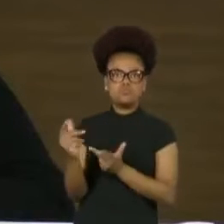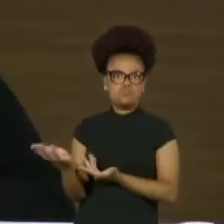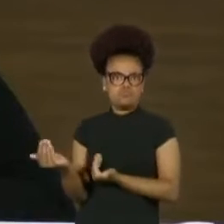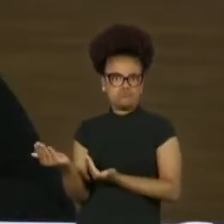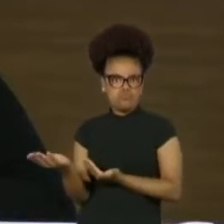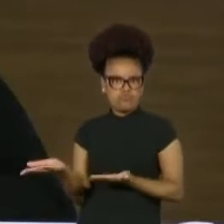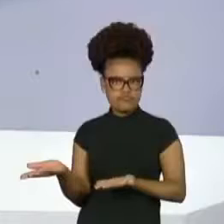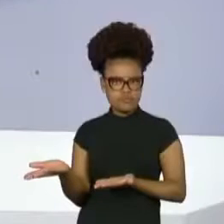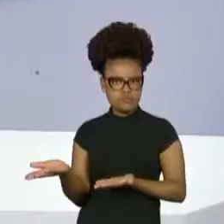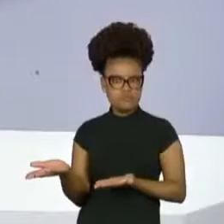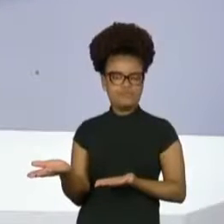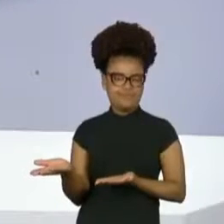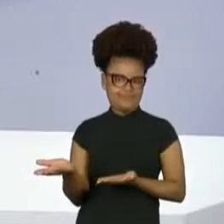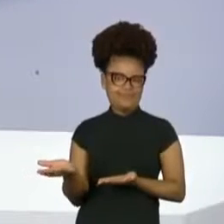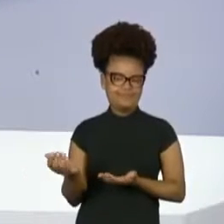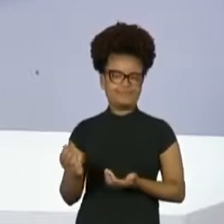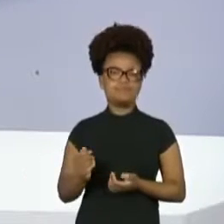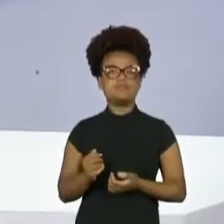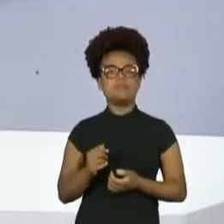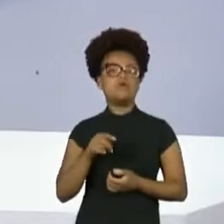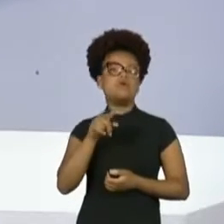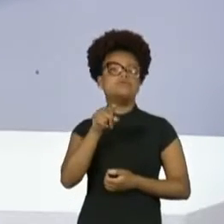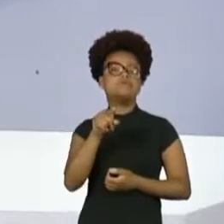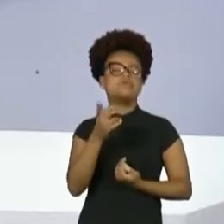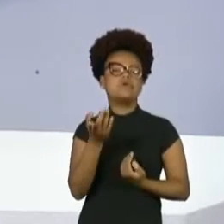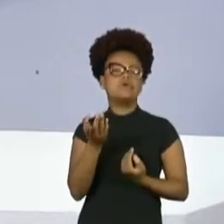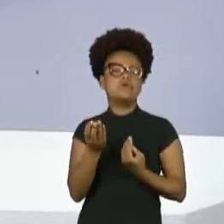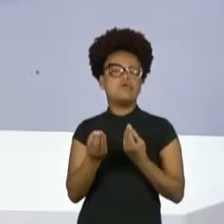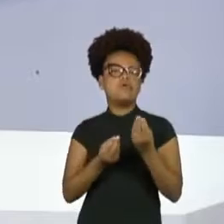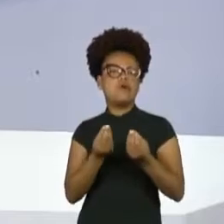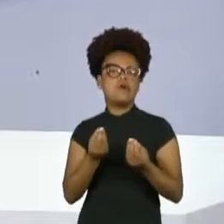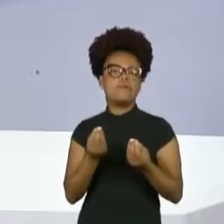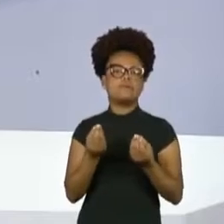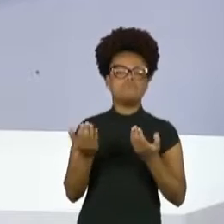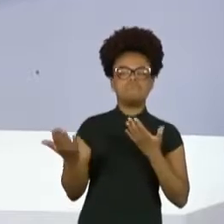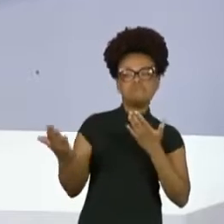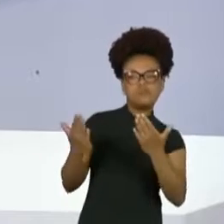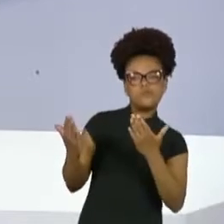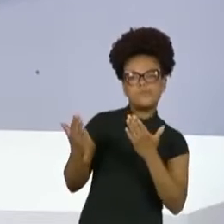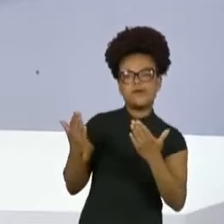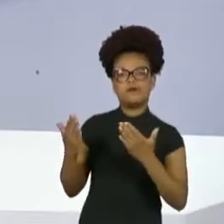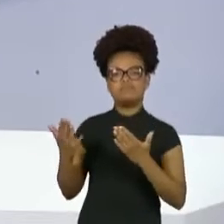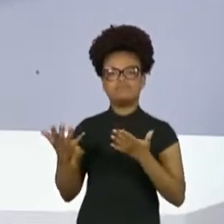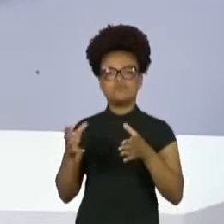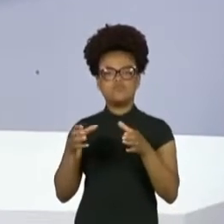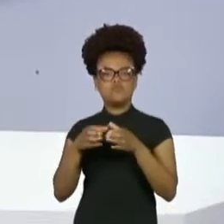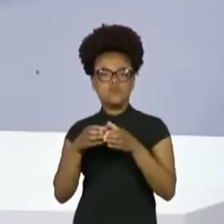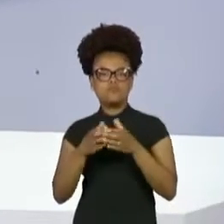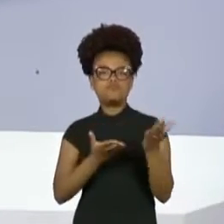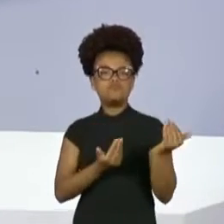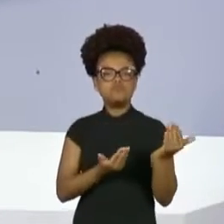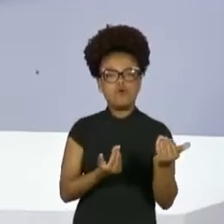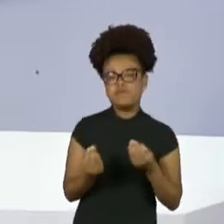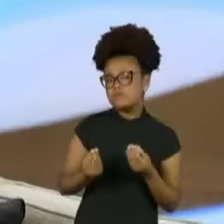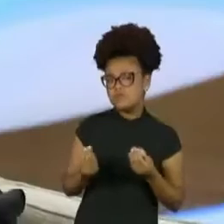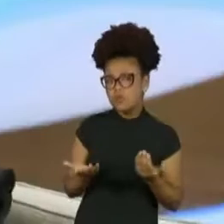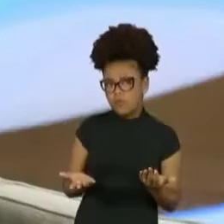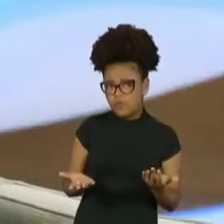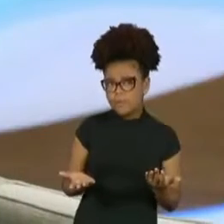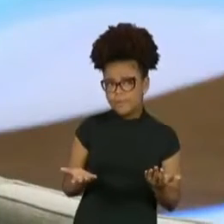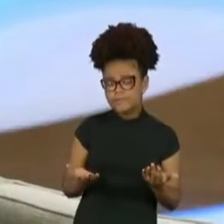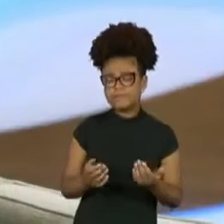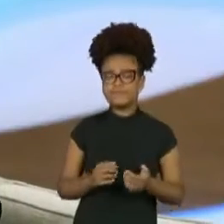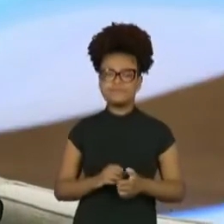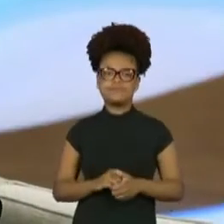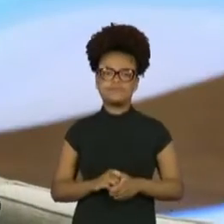Você, como é que você dialoga com as pessoas mais jovens? Como é que é essa tua relação com o público jovem? Ah,